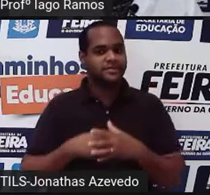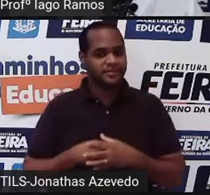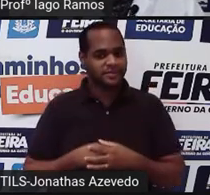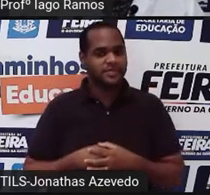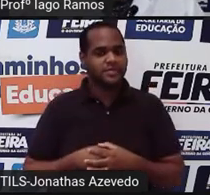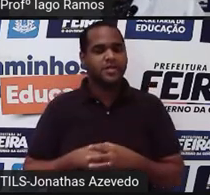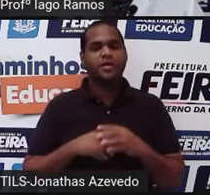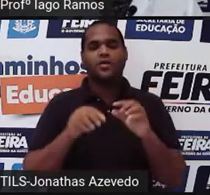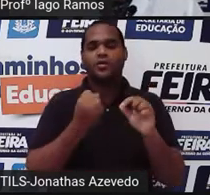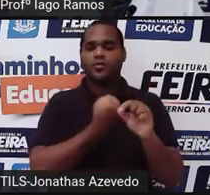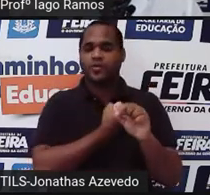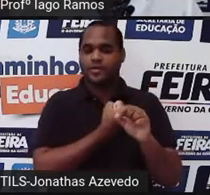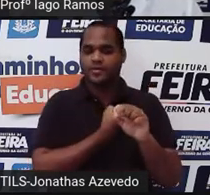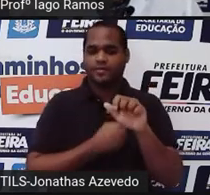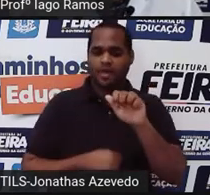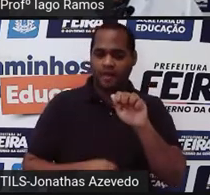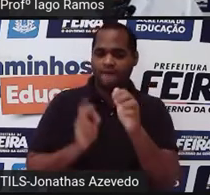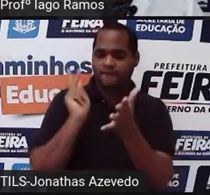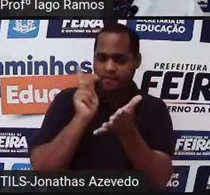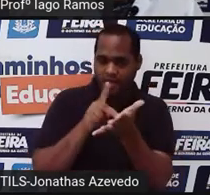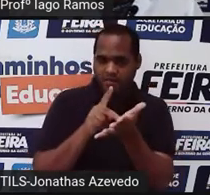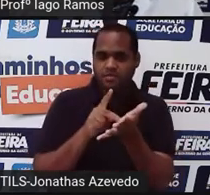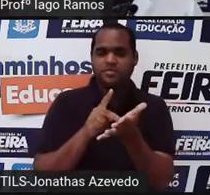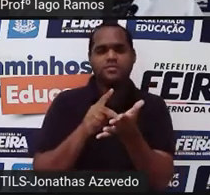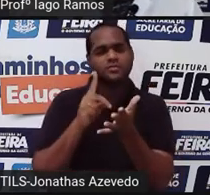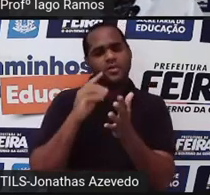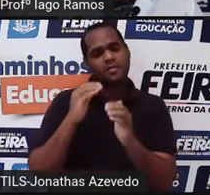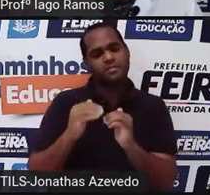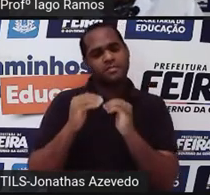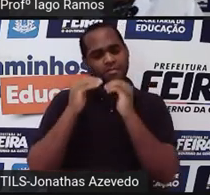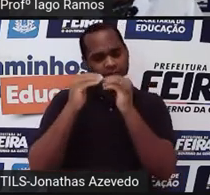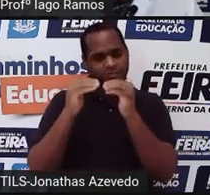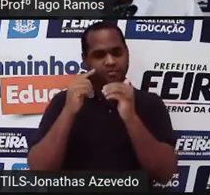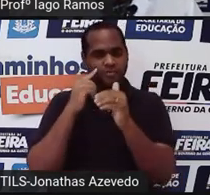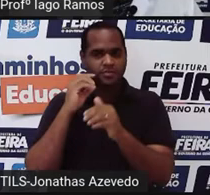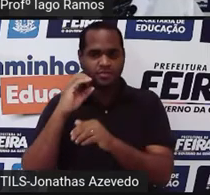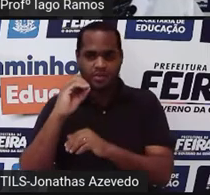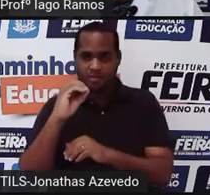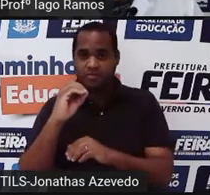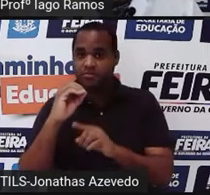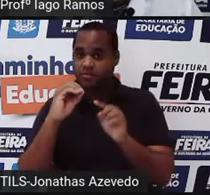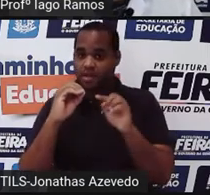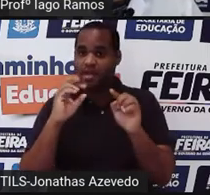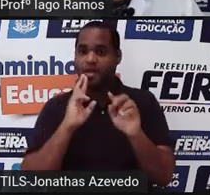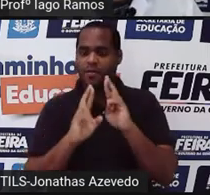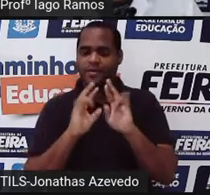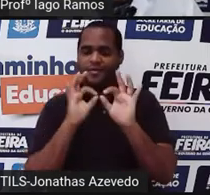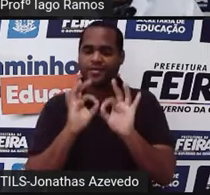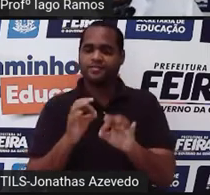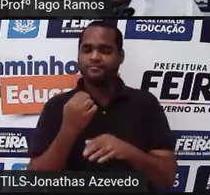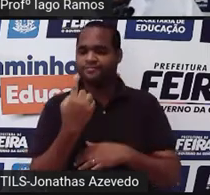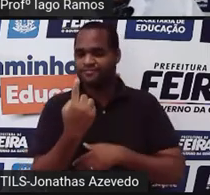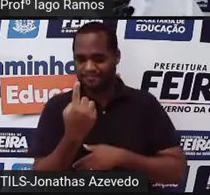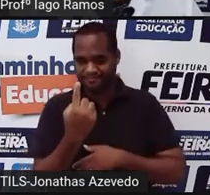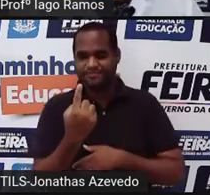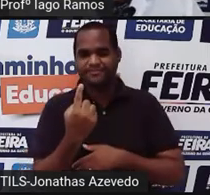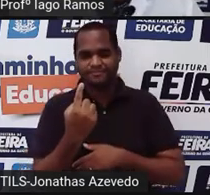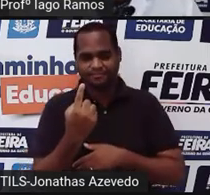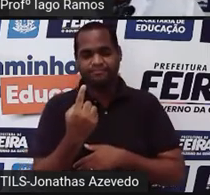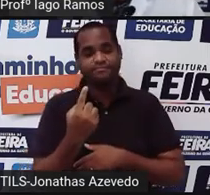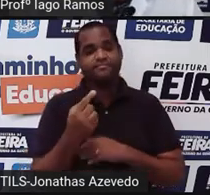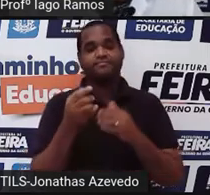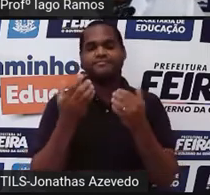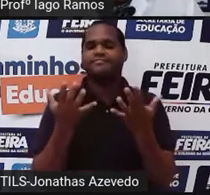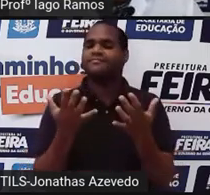O número A, que é um número real, elevado ao expoente 0, o resultado é 1, tá? Então,